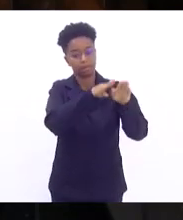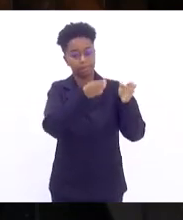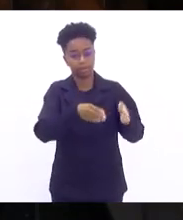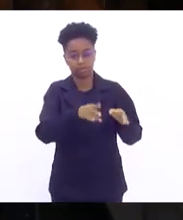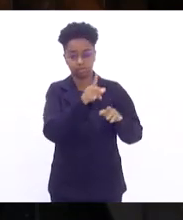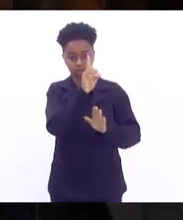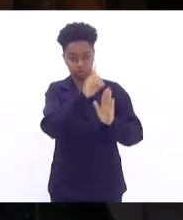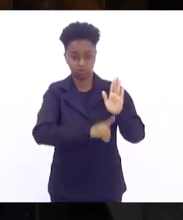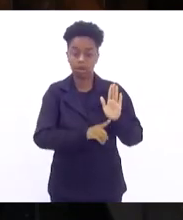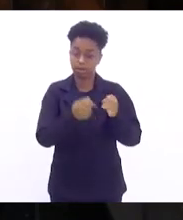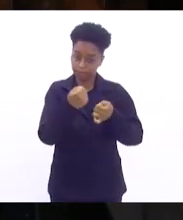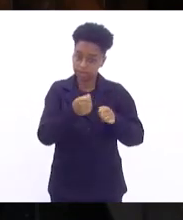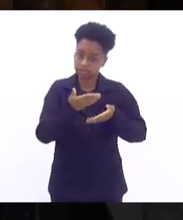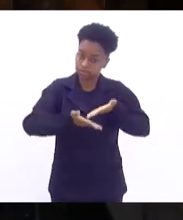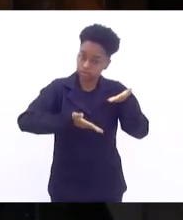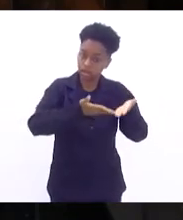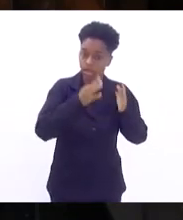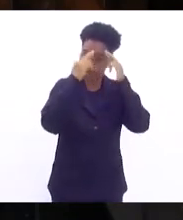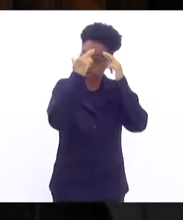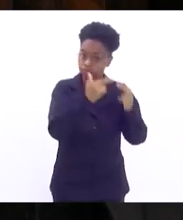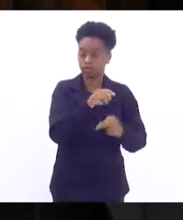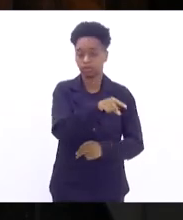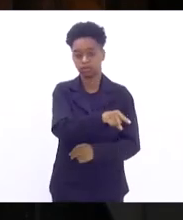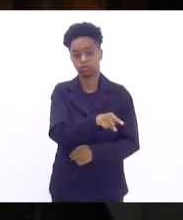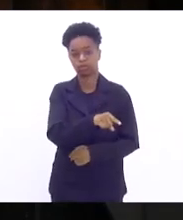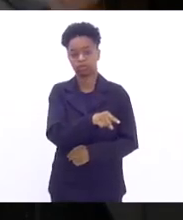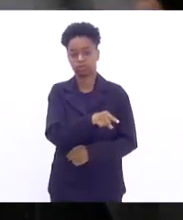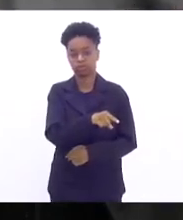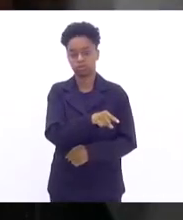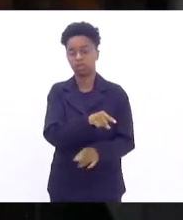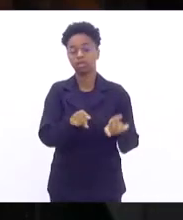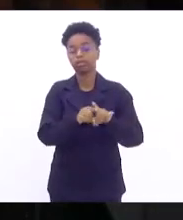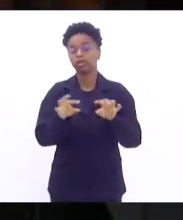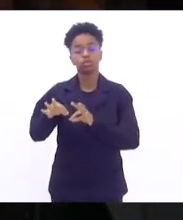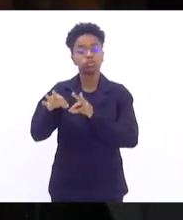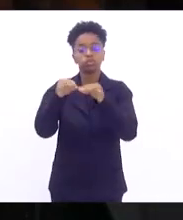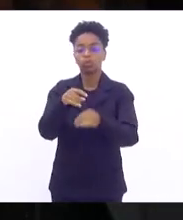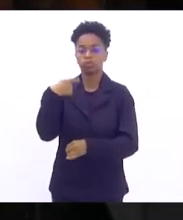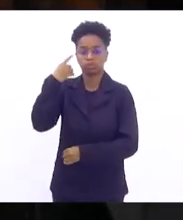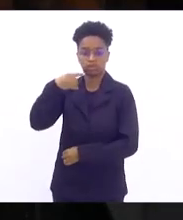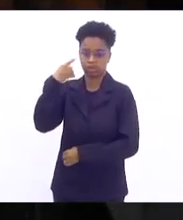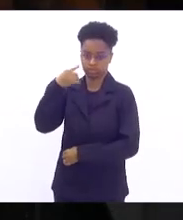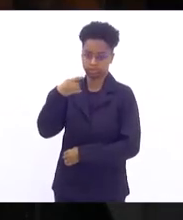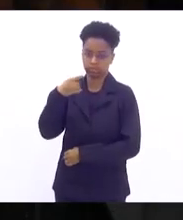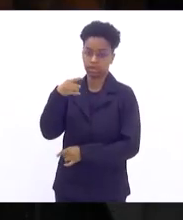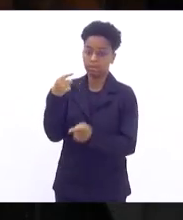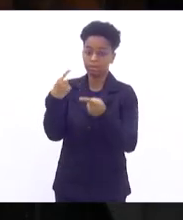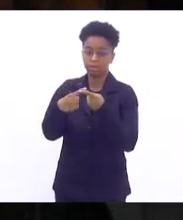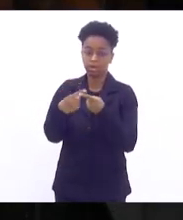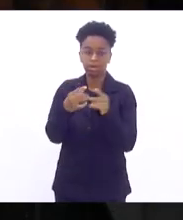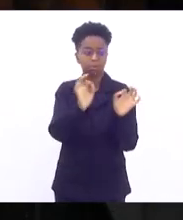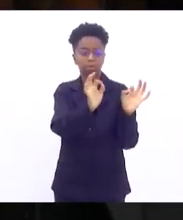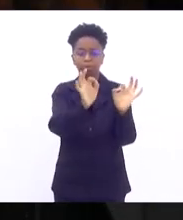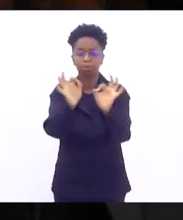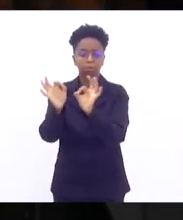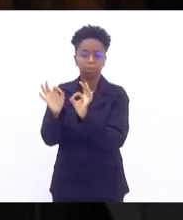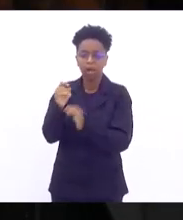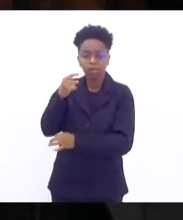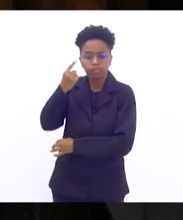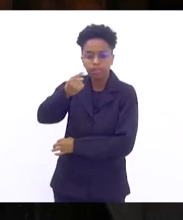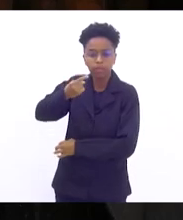Isso tem que ser tratado com respeito devido e todos os parlamentares. Porque ninguém é parlamentar